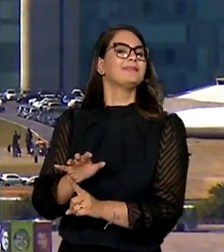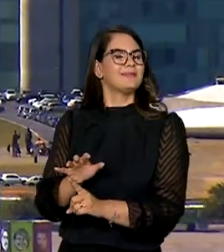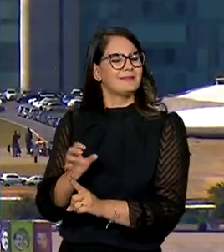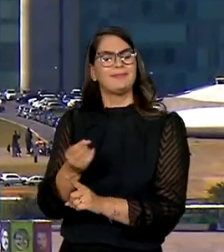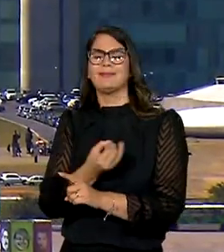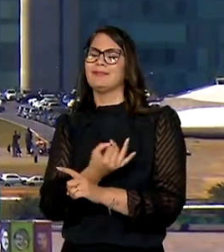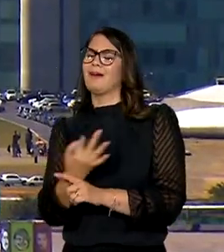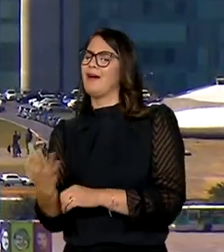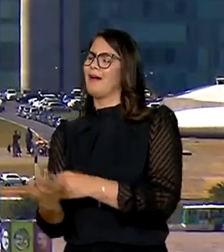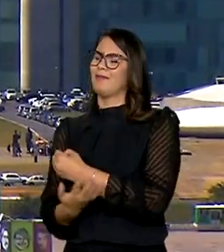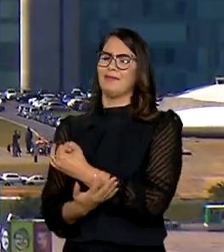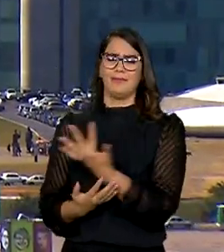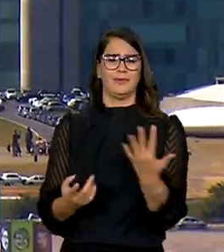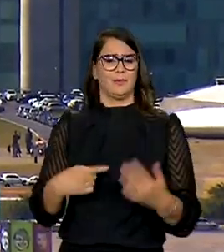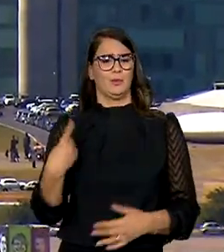inúmeras formas nossa população.